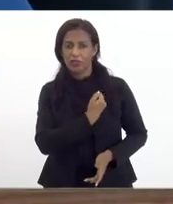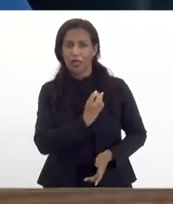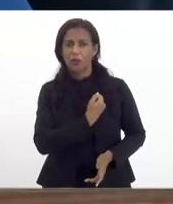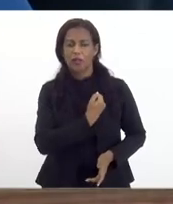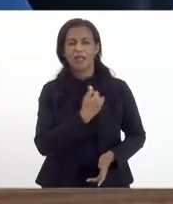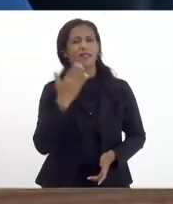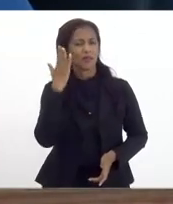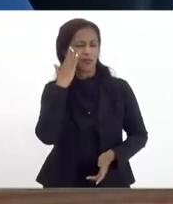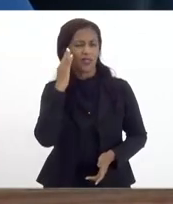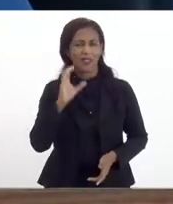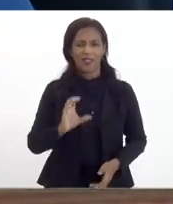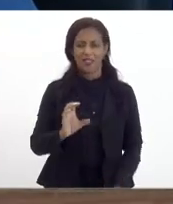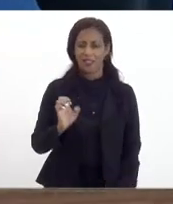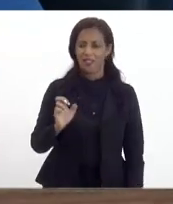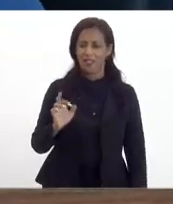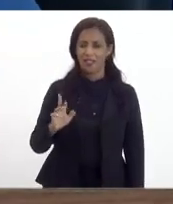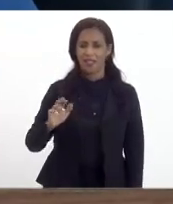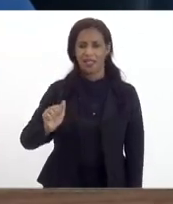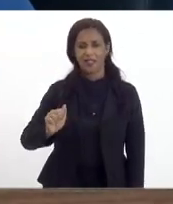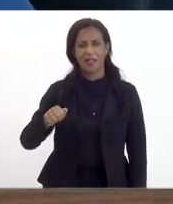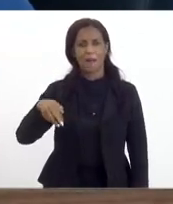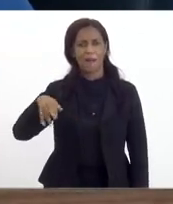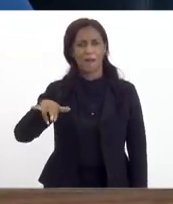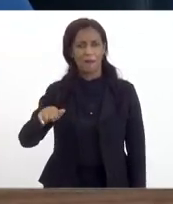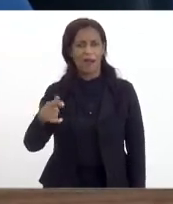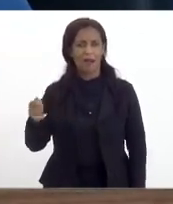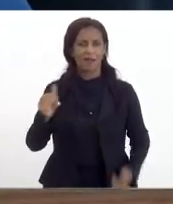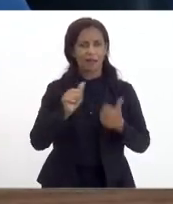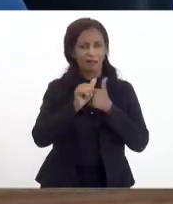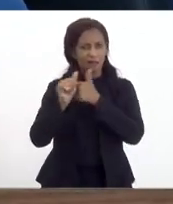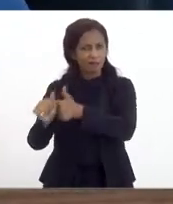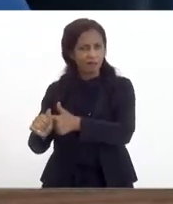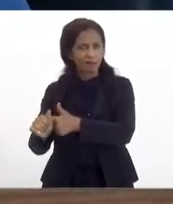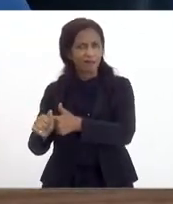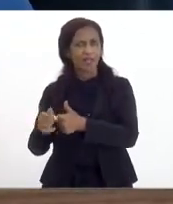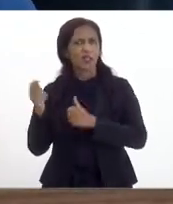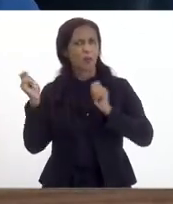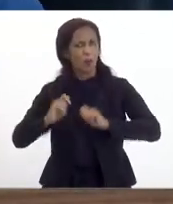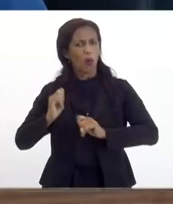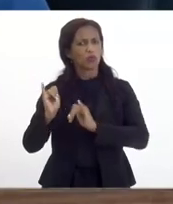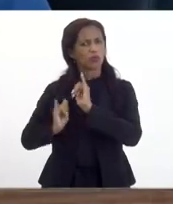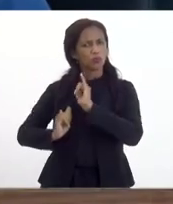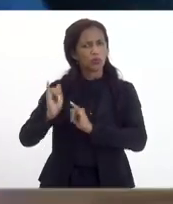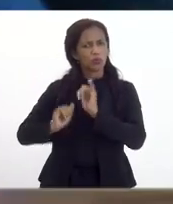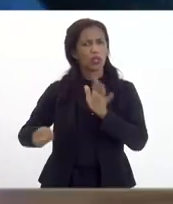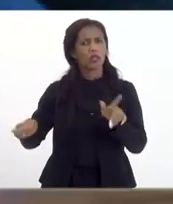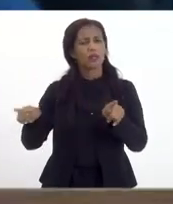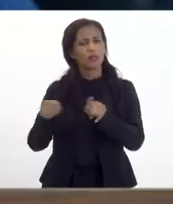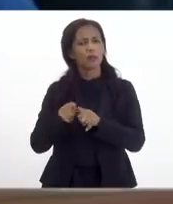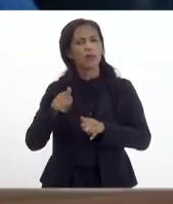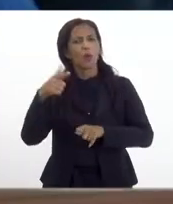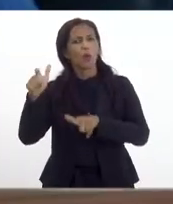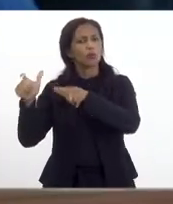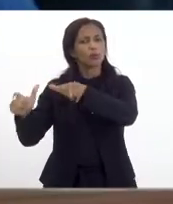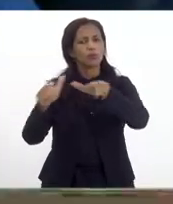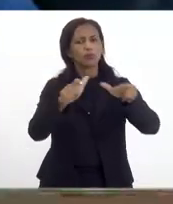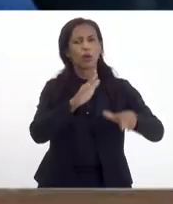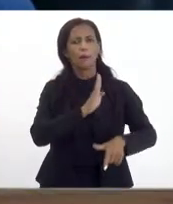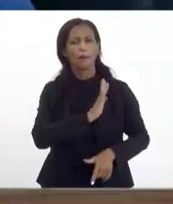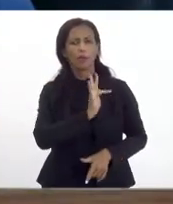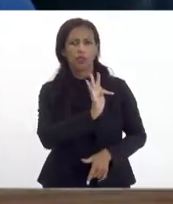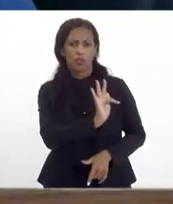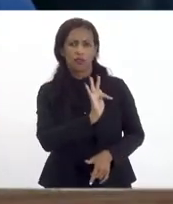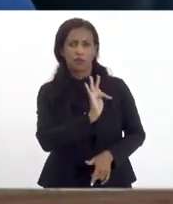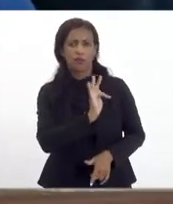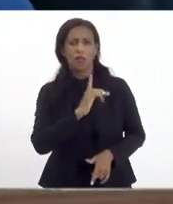acompanhando e a gente precisa usar esse terminal para que a possa industrializar também outros municípios da Baixada Fluminense nós temos o